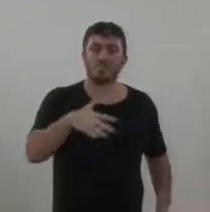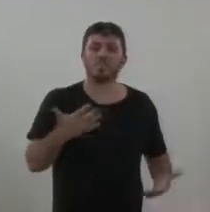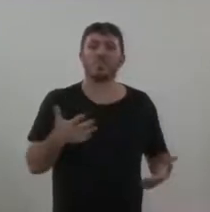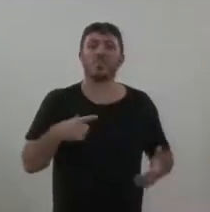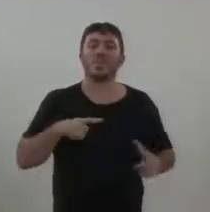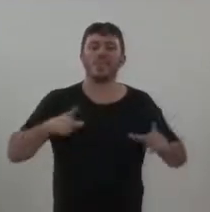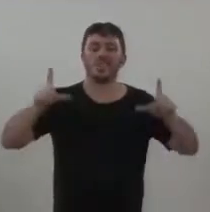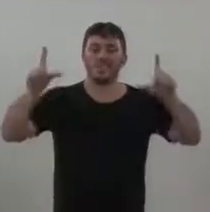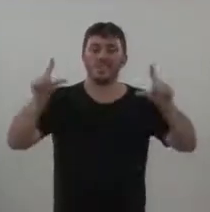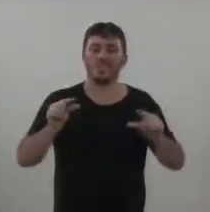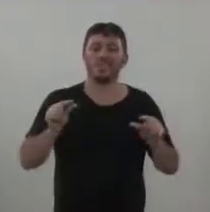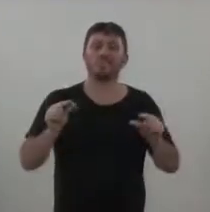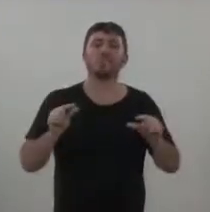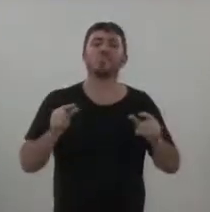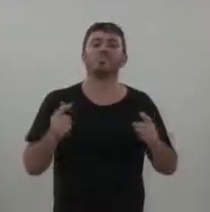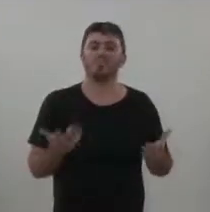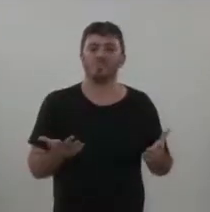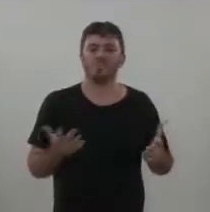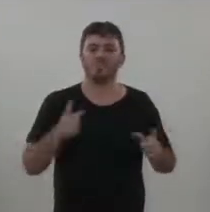renda descendo.